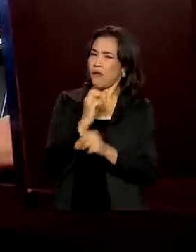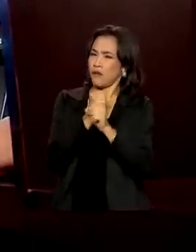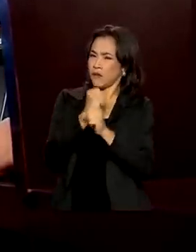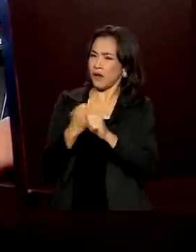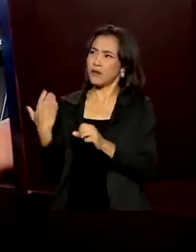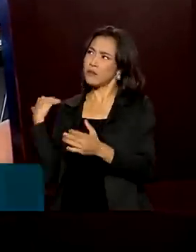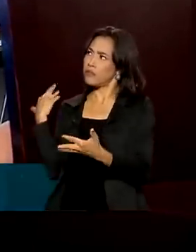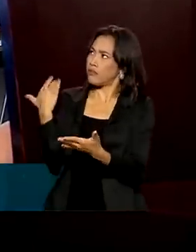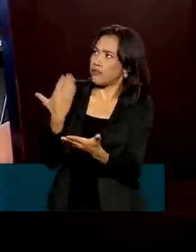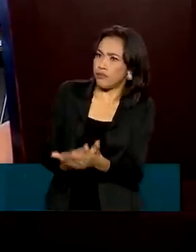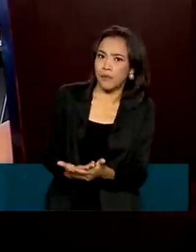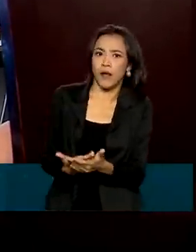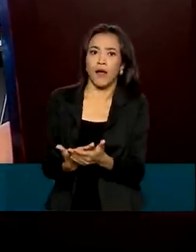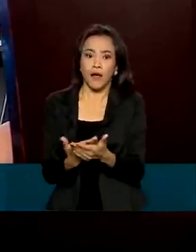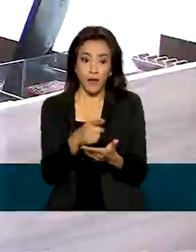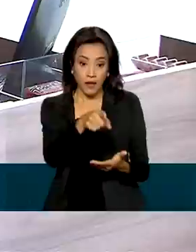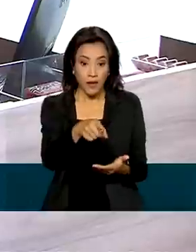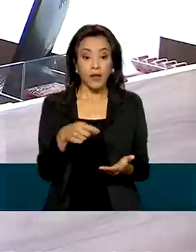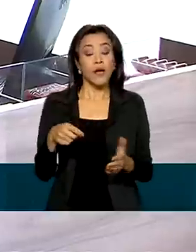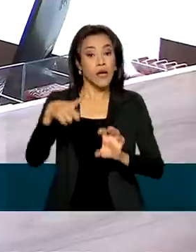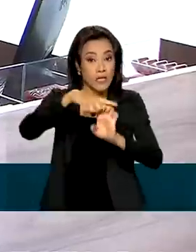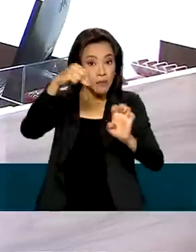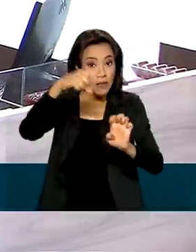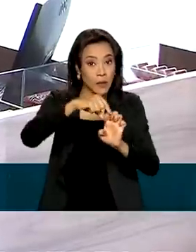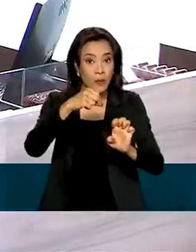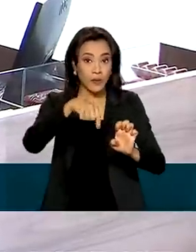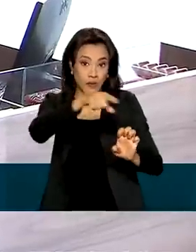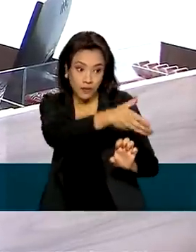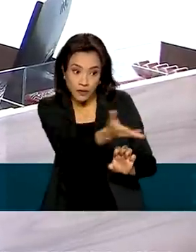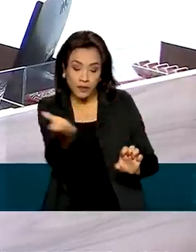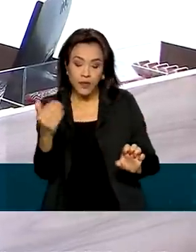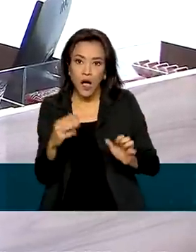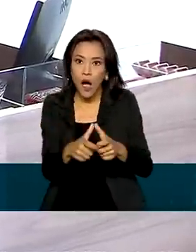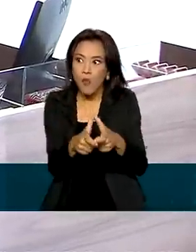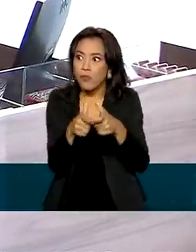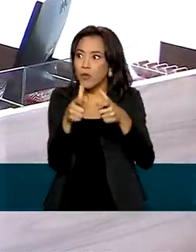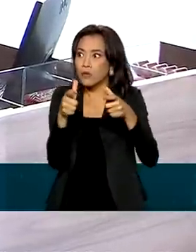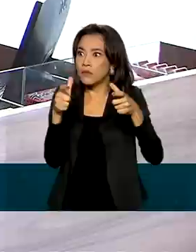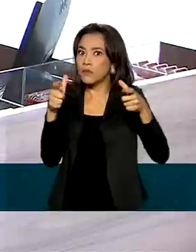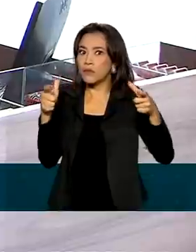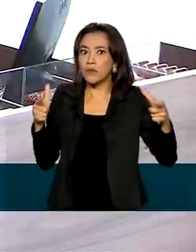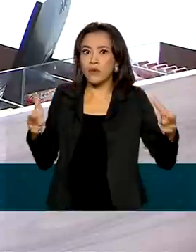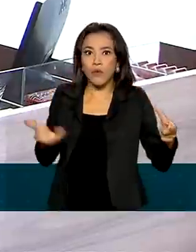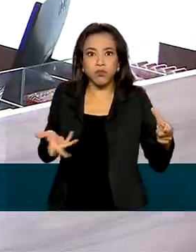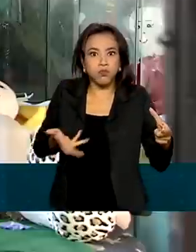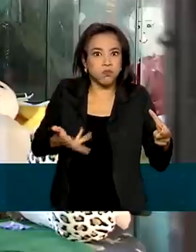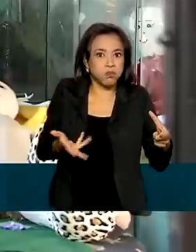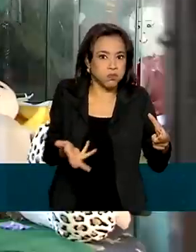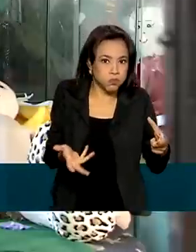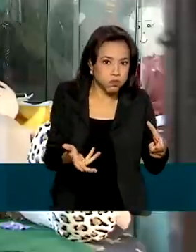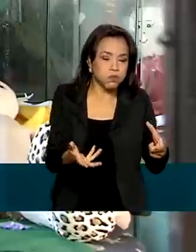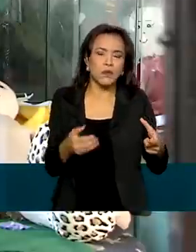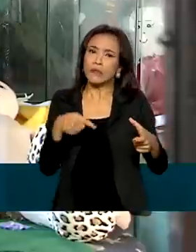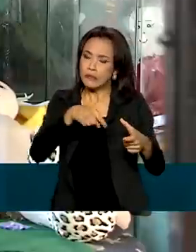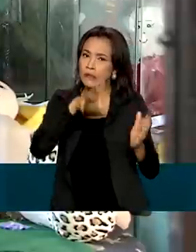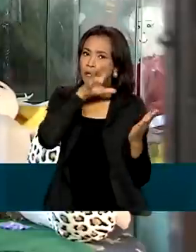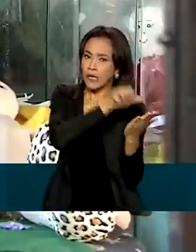microempreendedores individuais cresceu de forma acelerada, registrando um aumento de